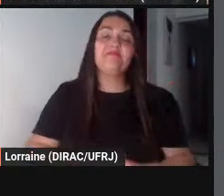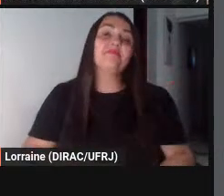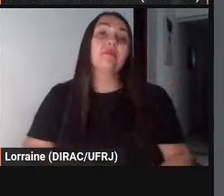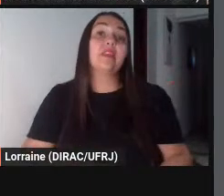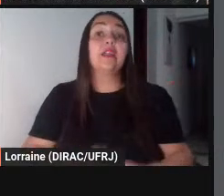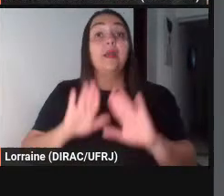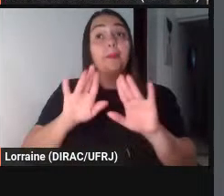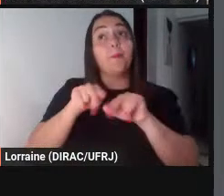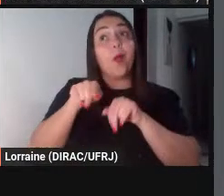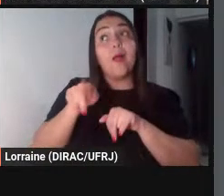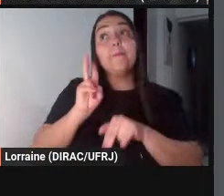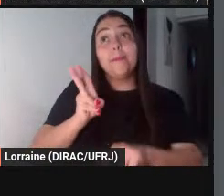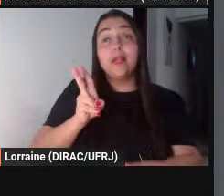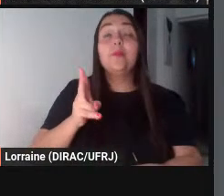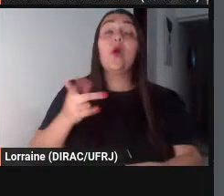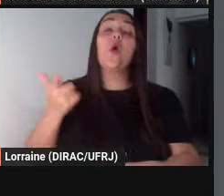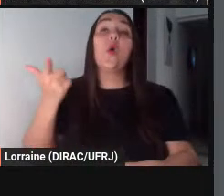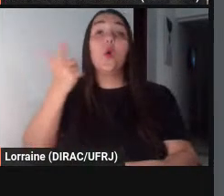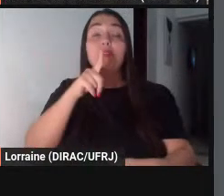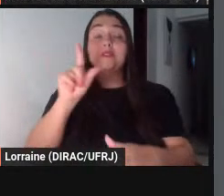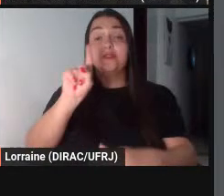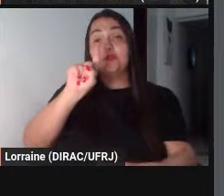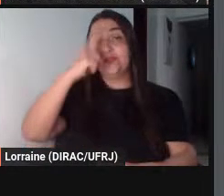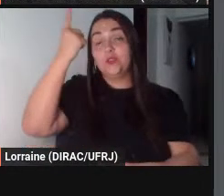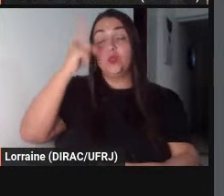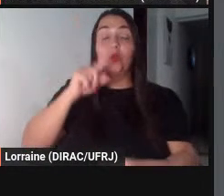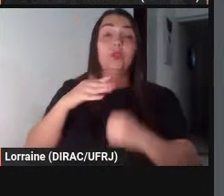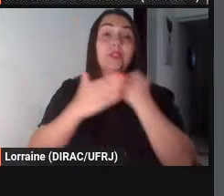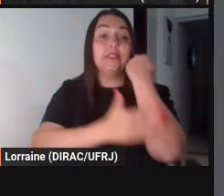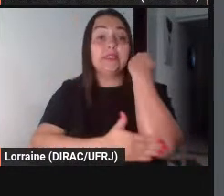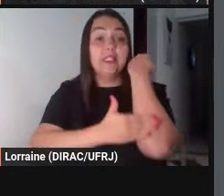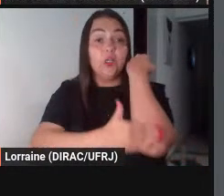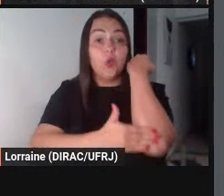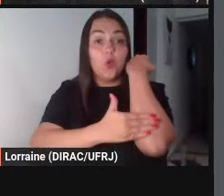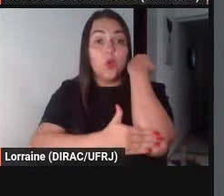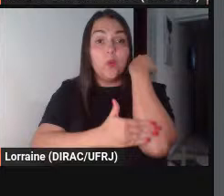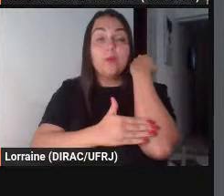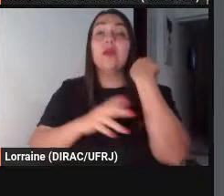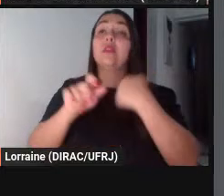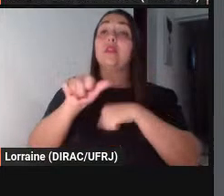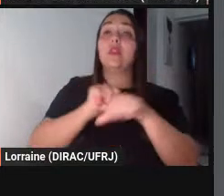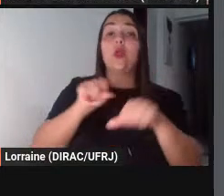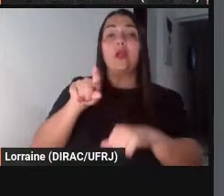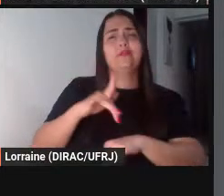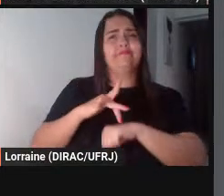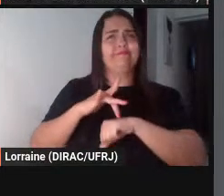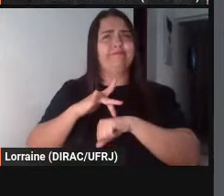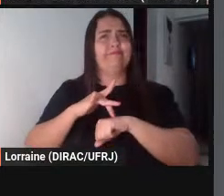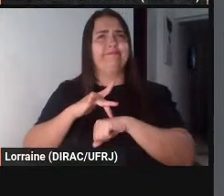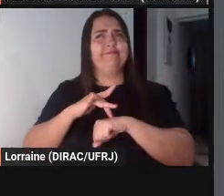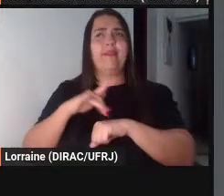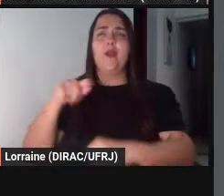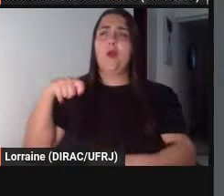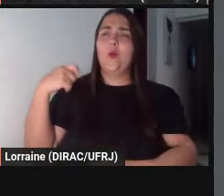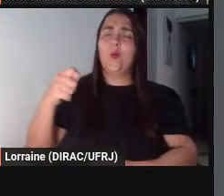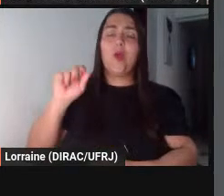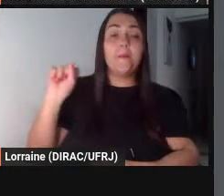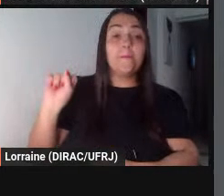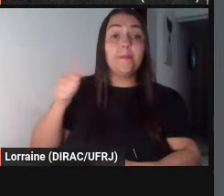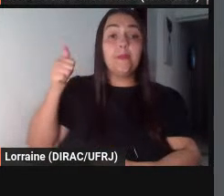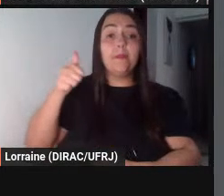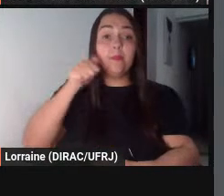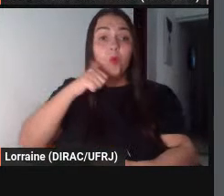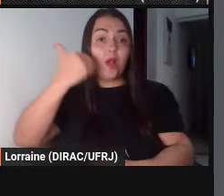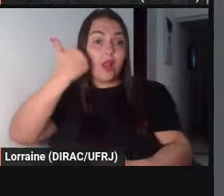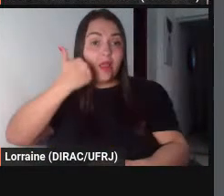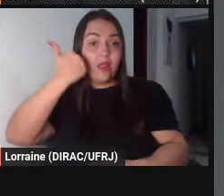o inventor do ciúme e ela ironicamente é que passa a ser considerada a primeira assanhada